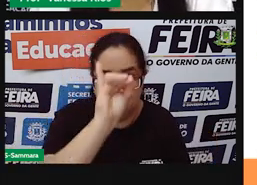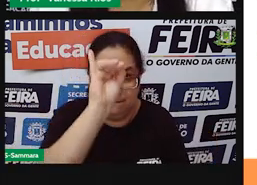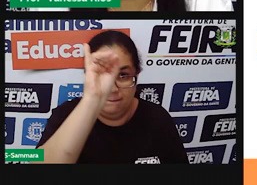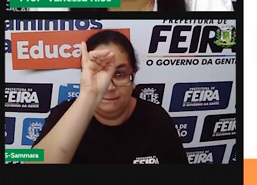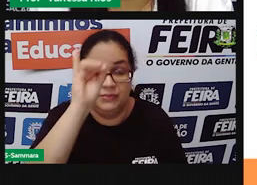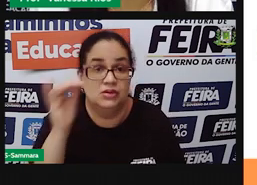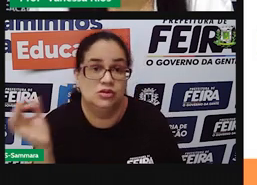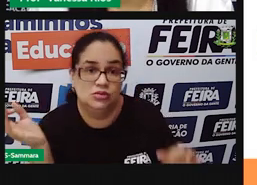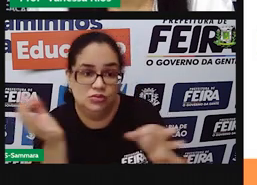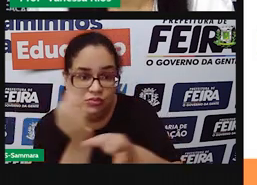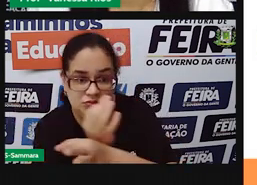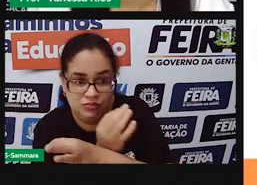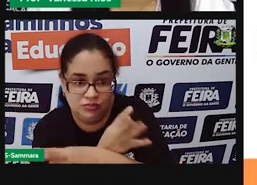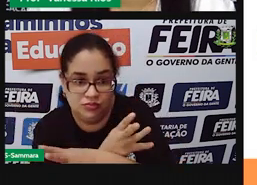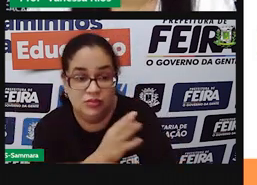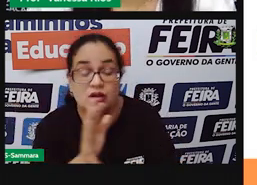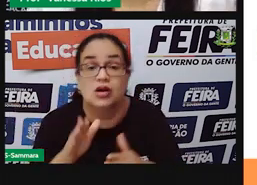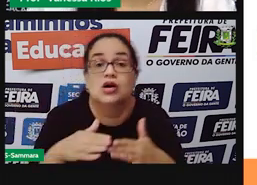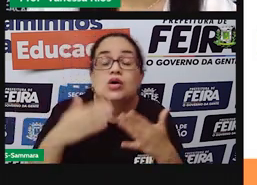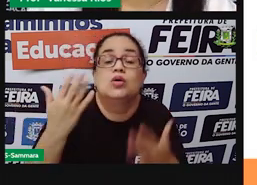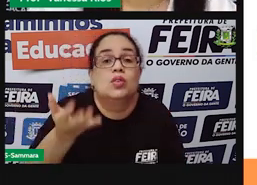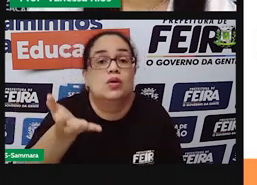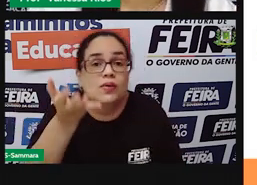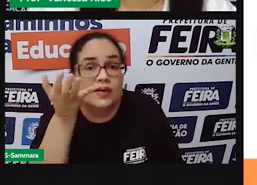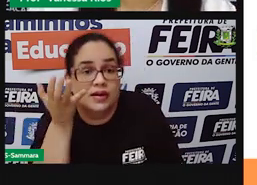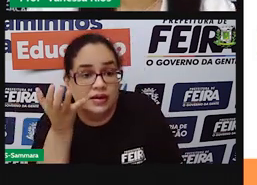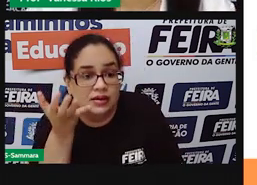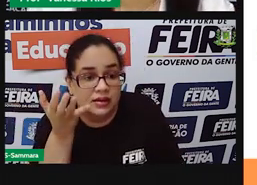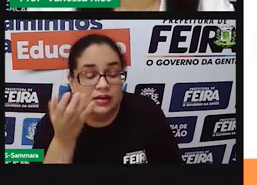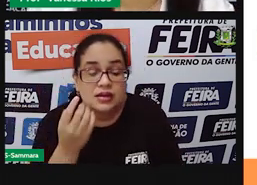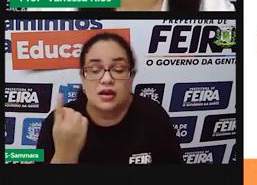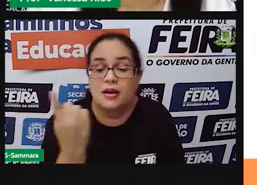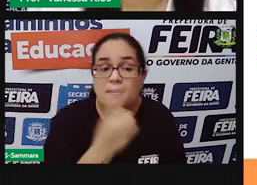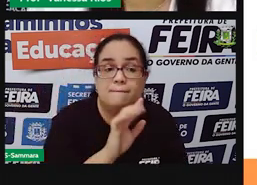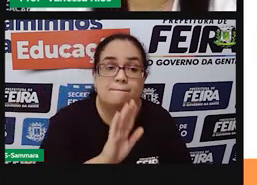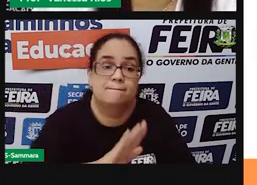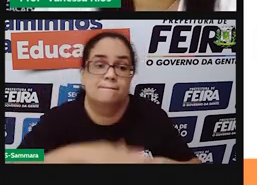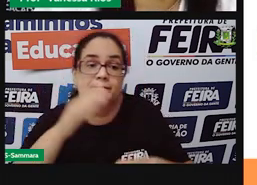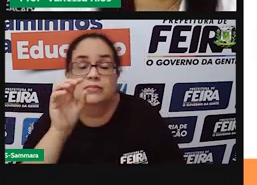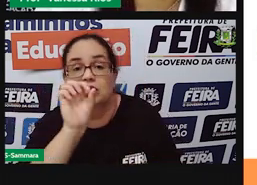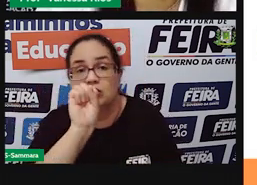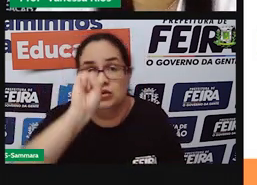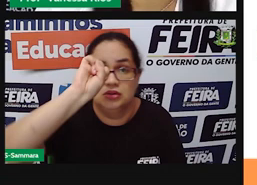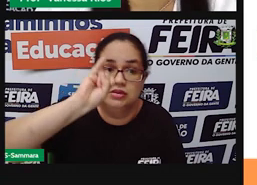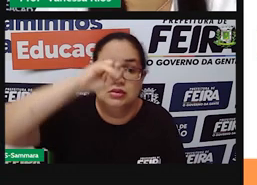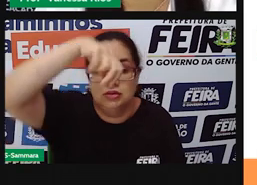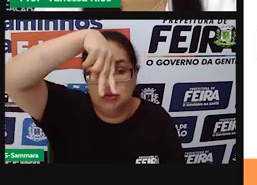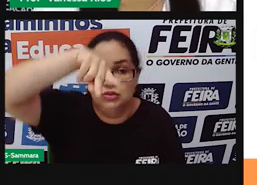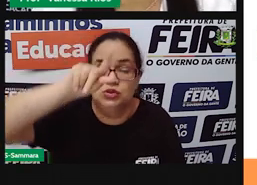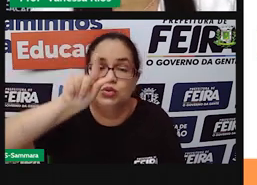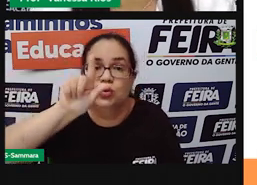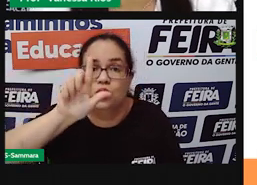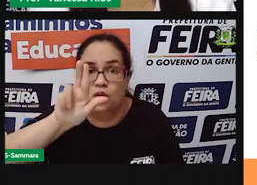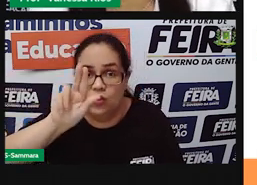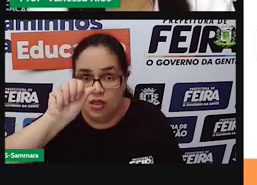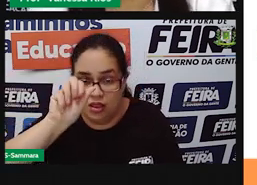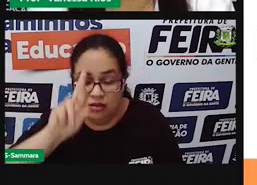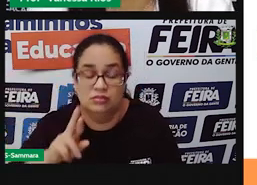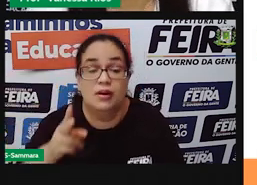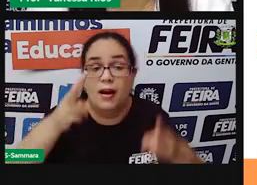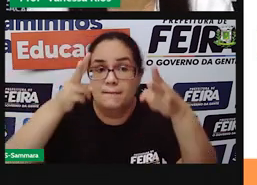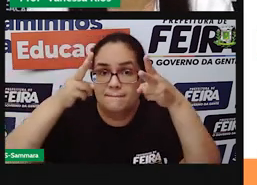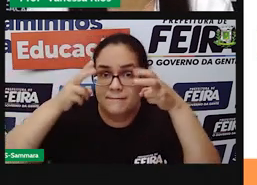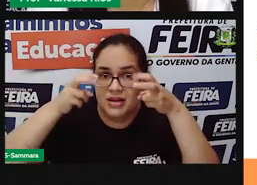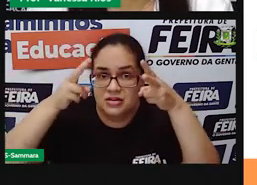terminações dos verbos. Quando eu quero conjugá-los, ou também quando ele já está conjugado e eu quero perceber em que